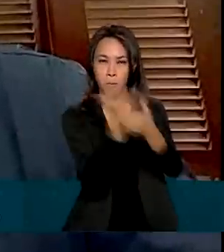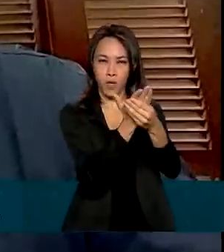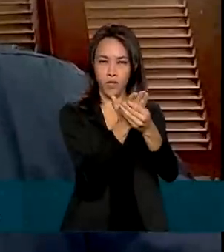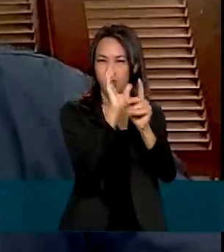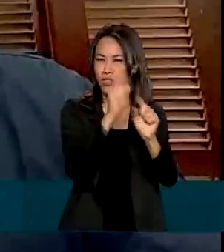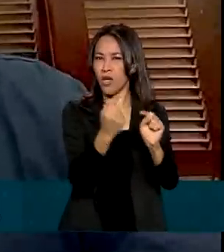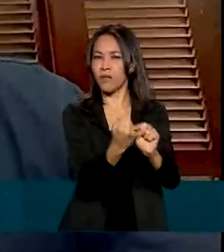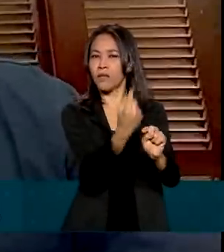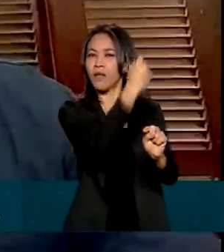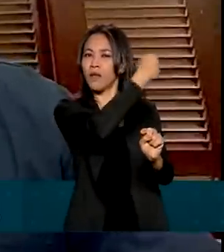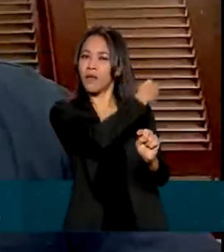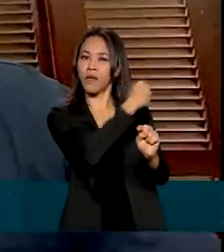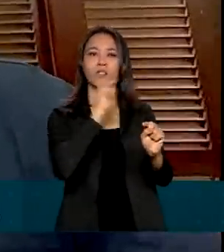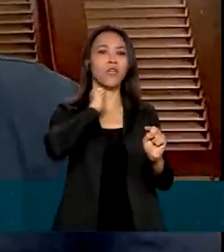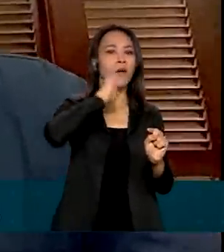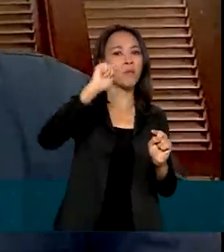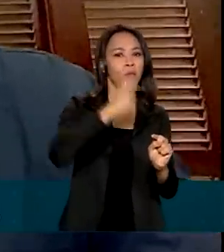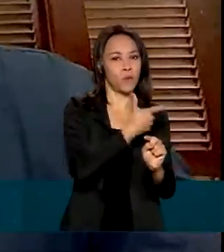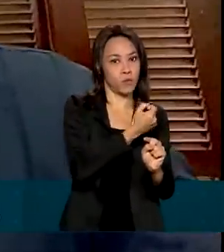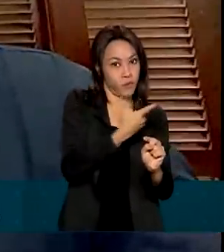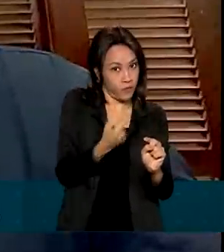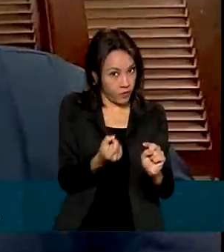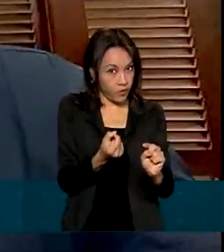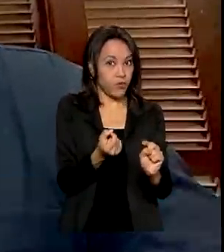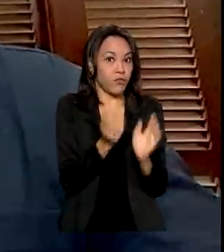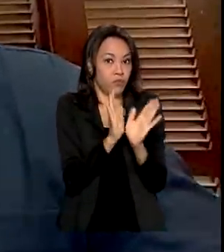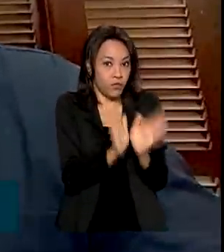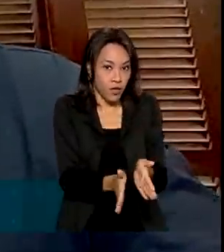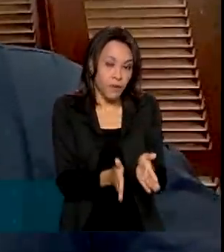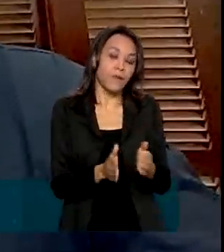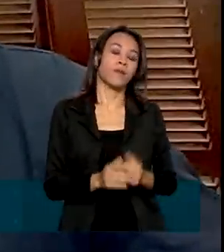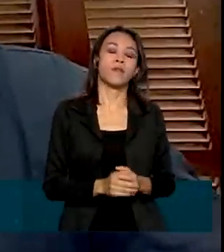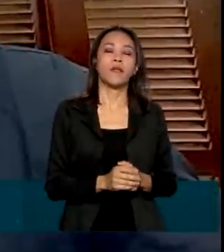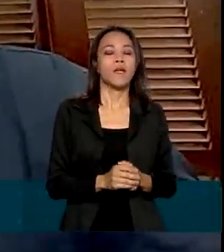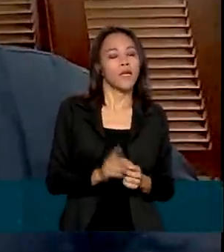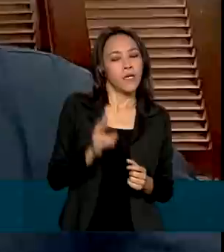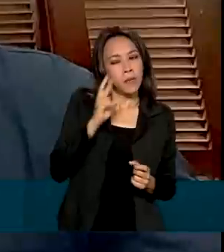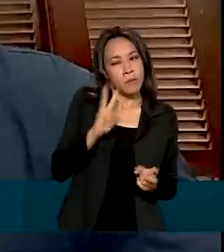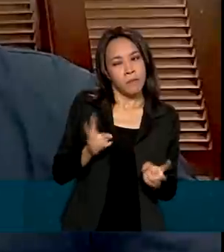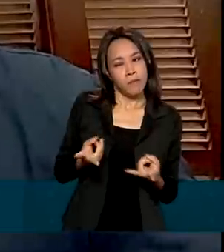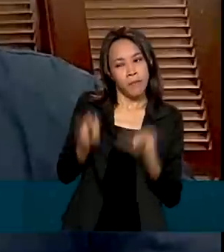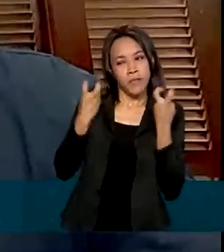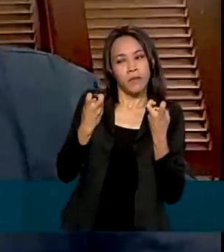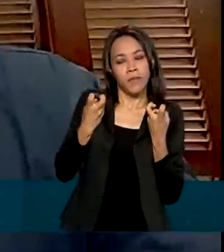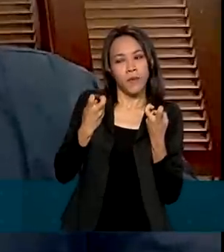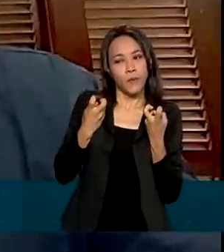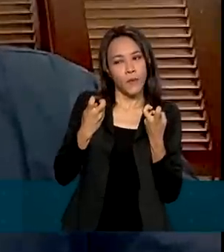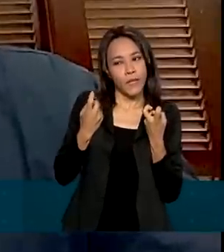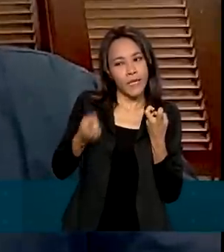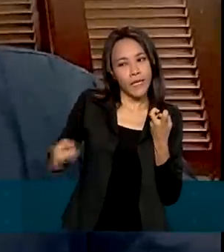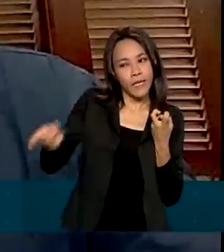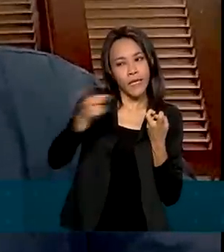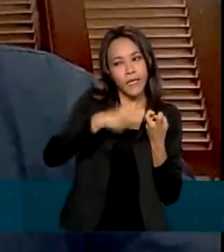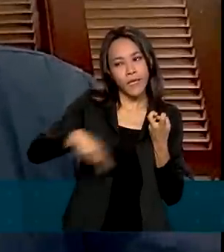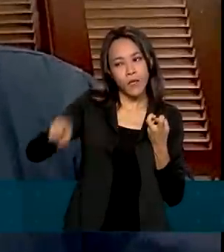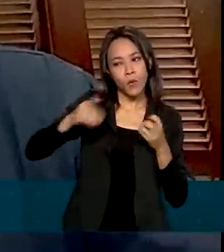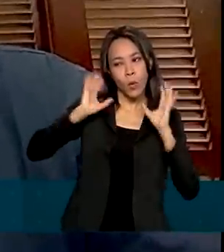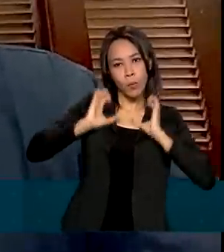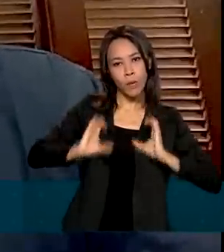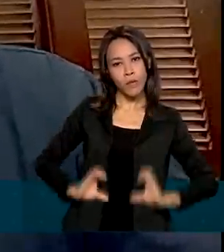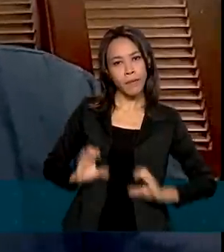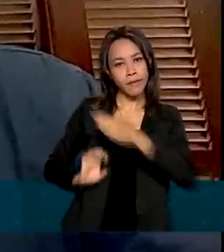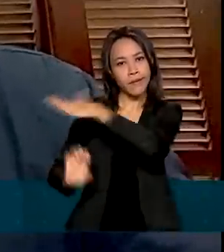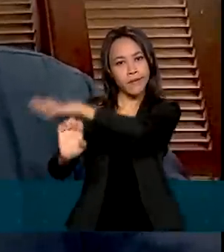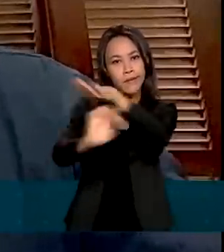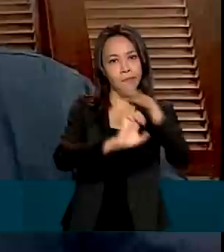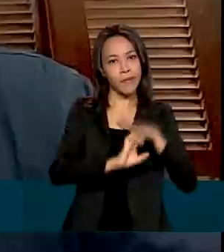2020, tendo em vista que há alguns indícios que as condutas das empresas têm infringido